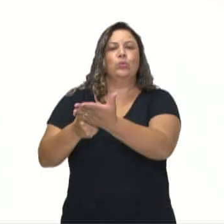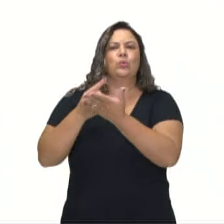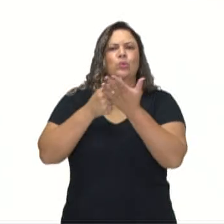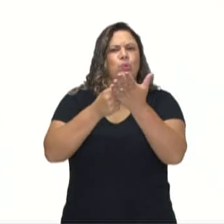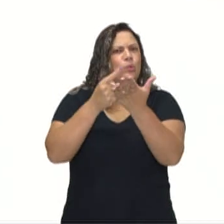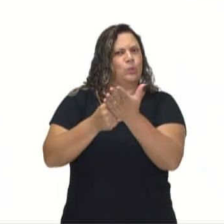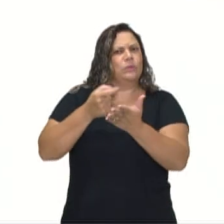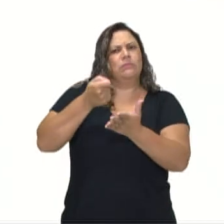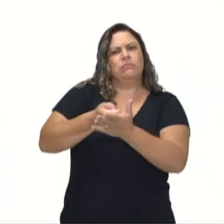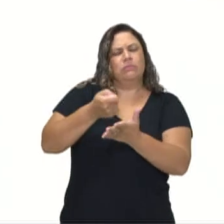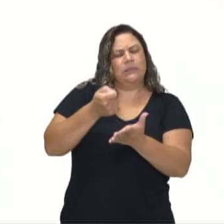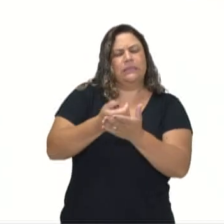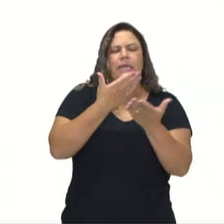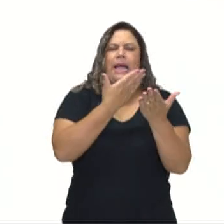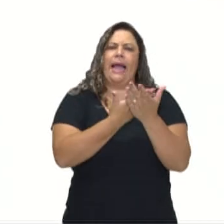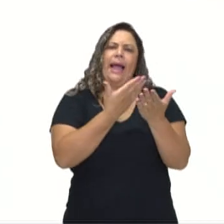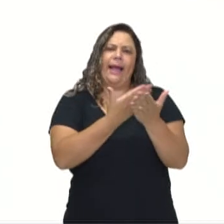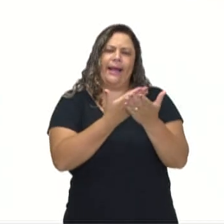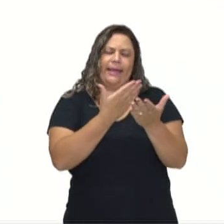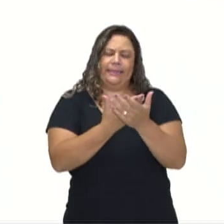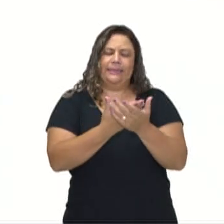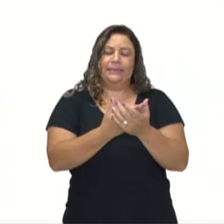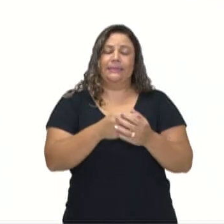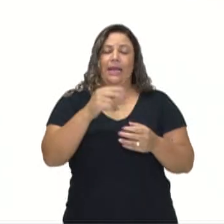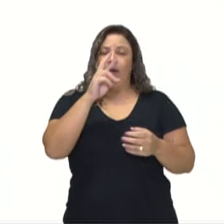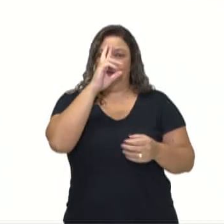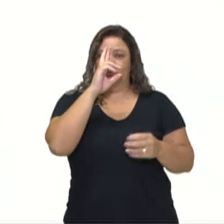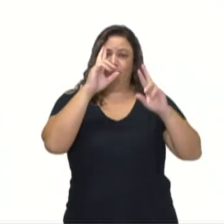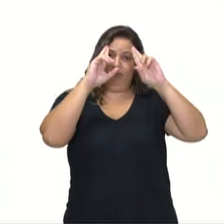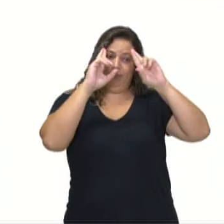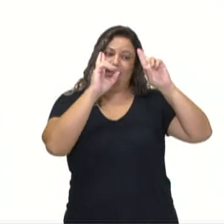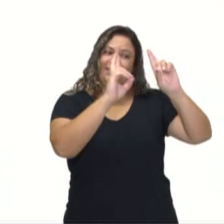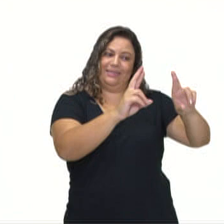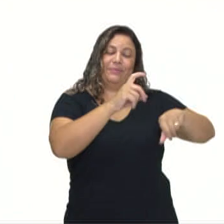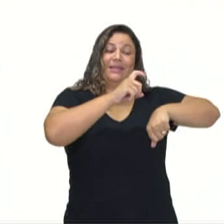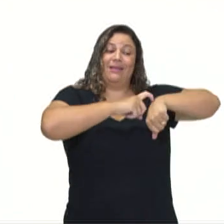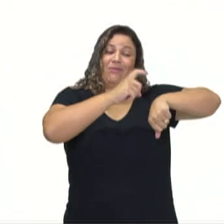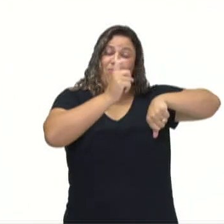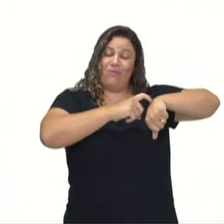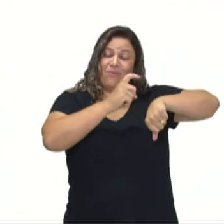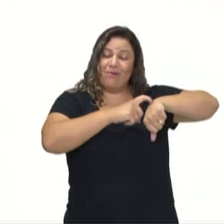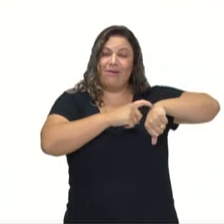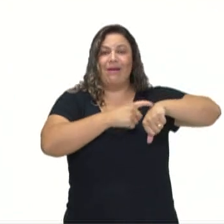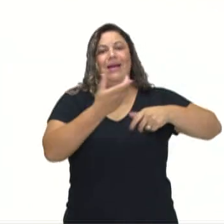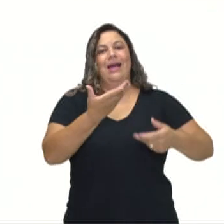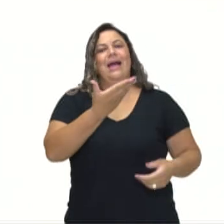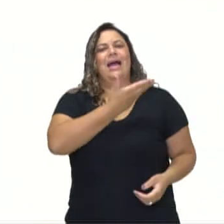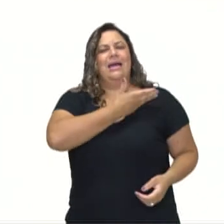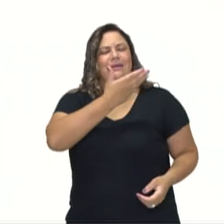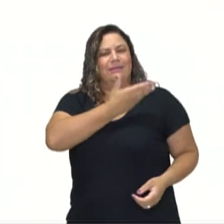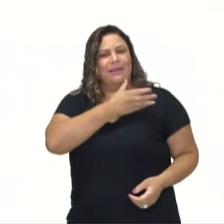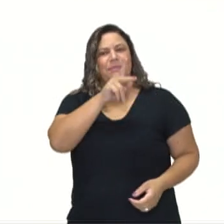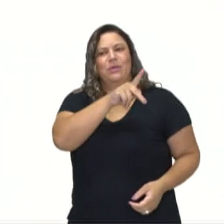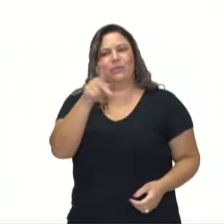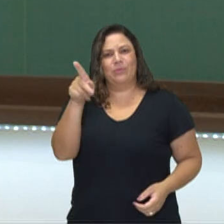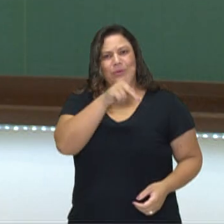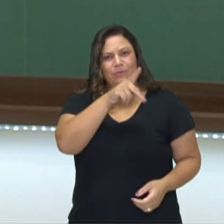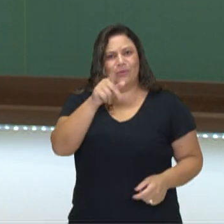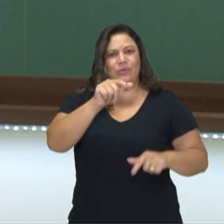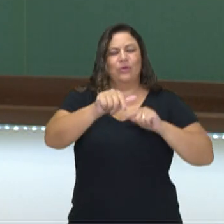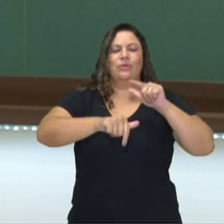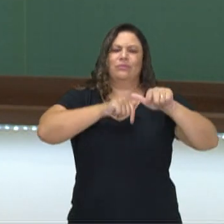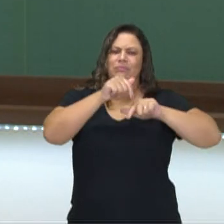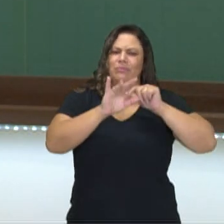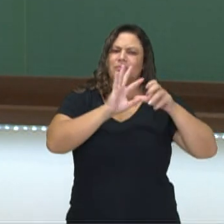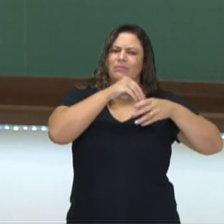dedicar-se às aulas, ser pontual, respeitar colegas, funcionários de escola e professores. Mas